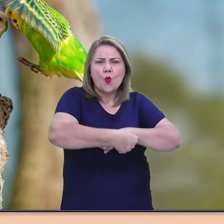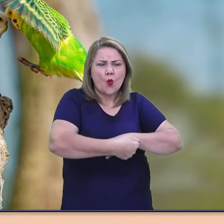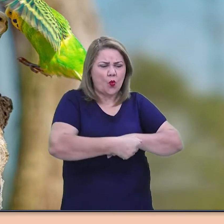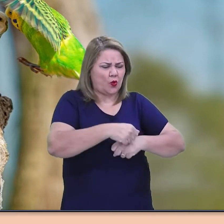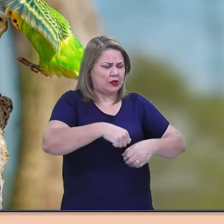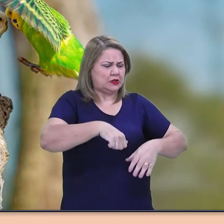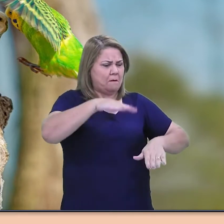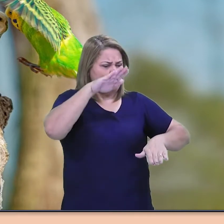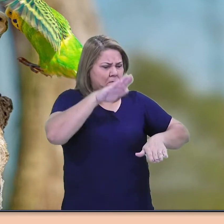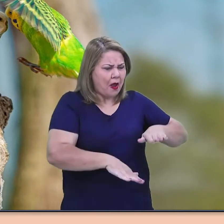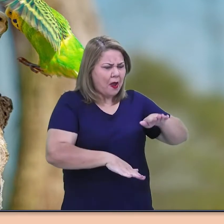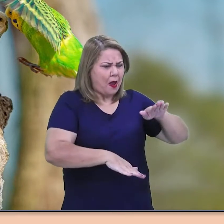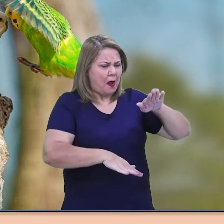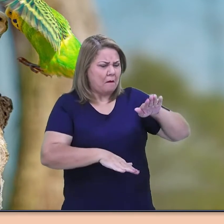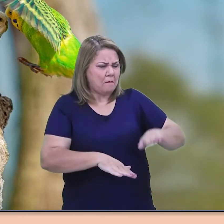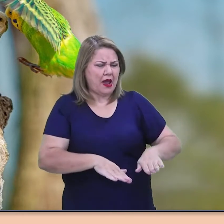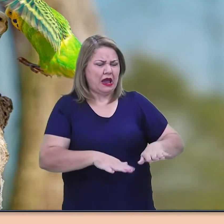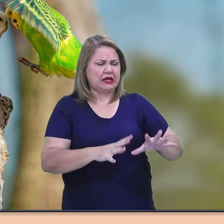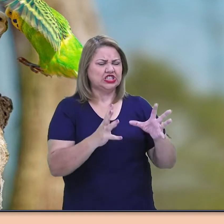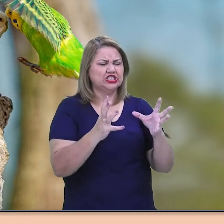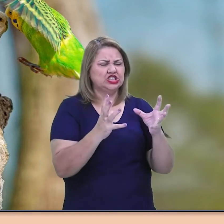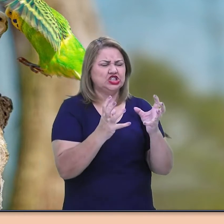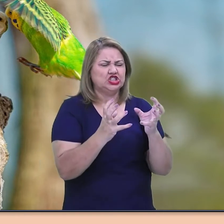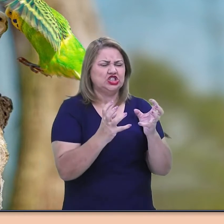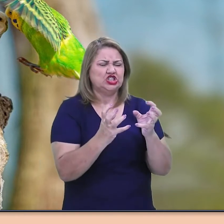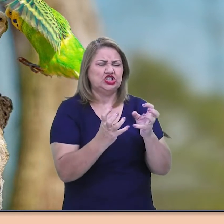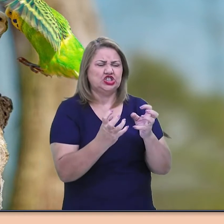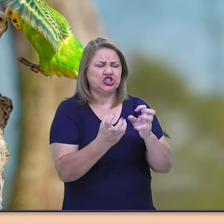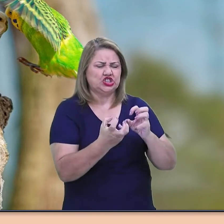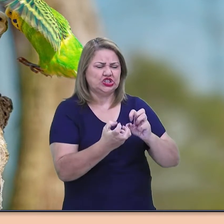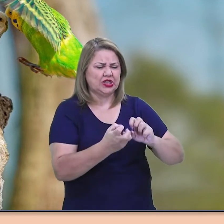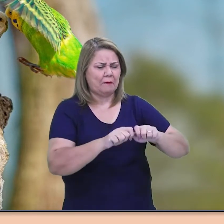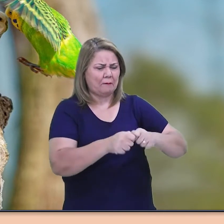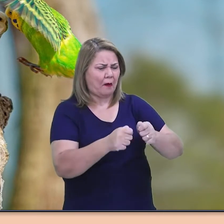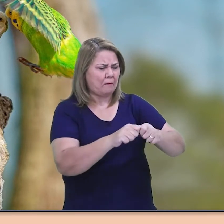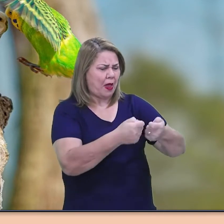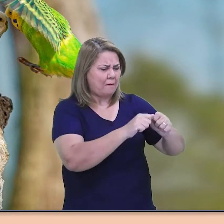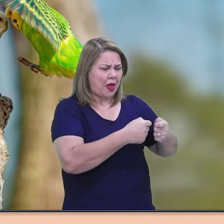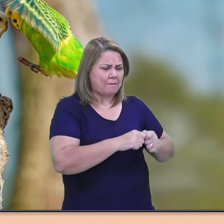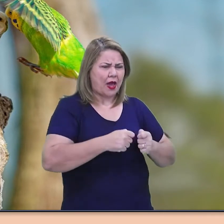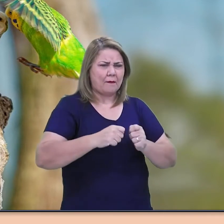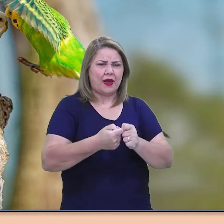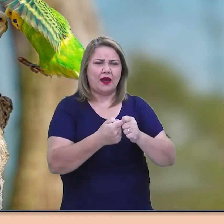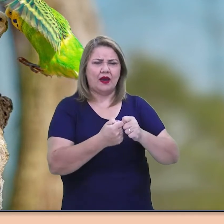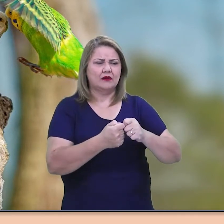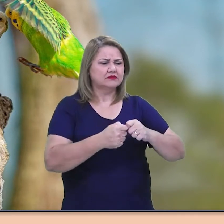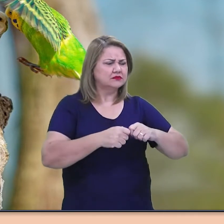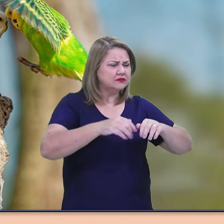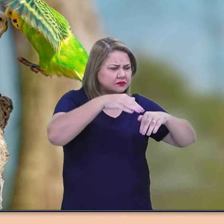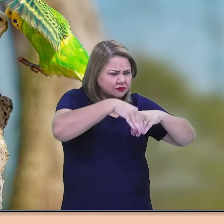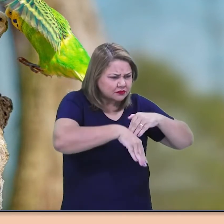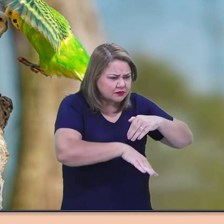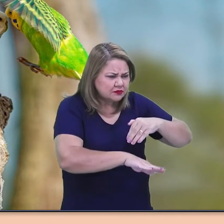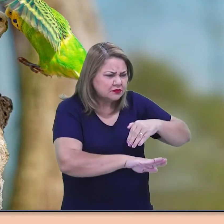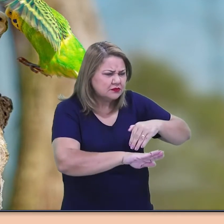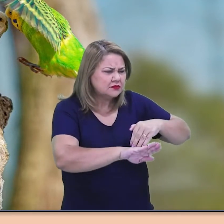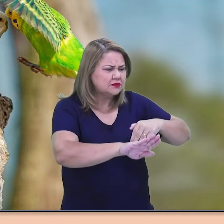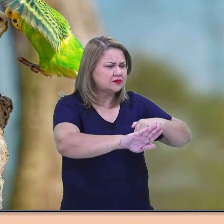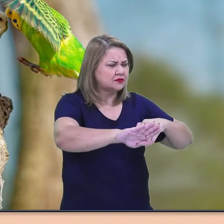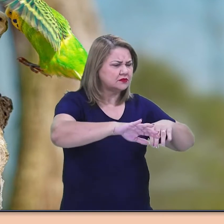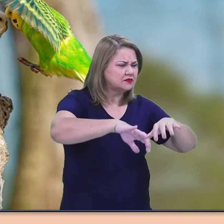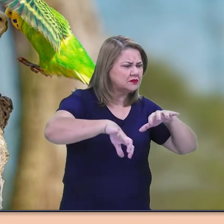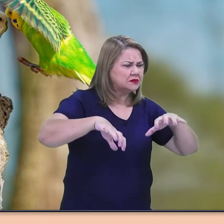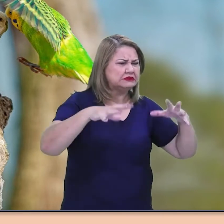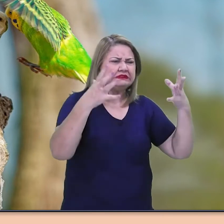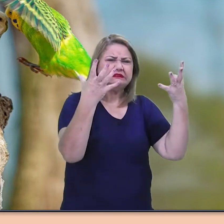pisar forte o espinharal ressequido que estalejava, entranhou-se pelo grotão, nesses dias sem pinga d